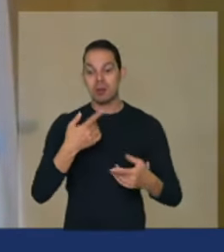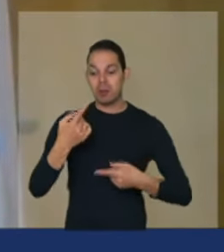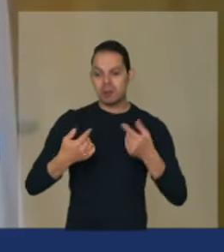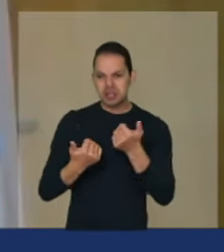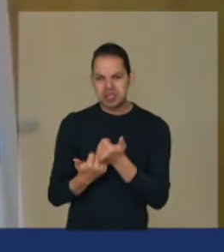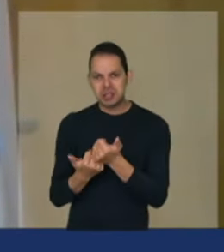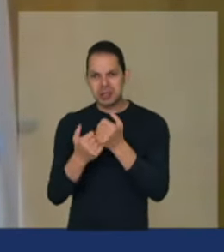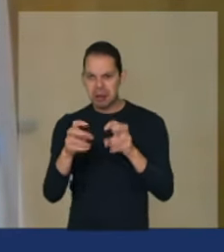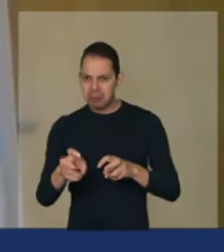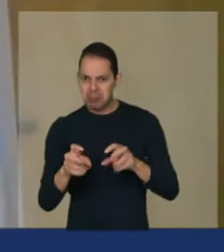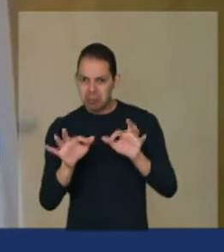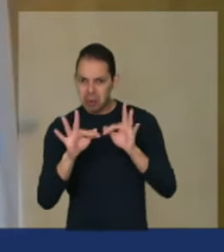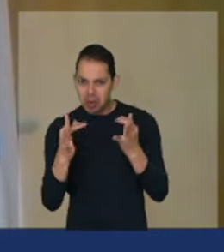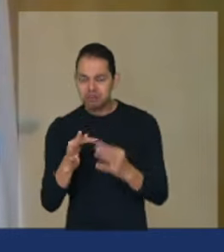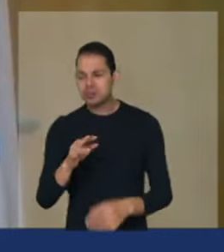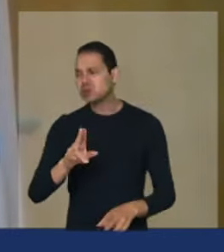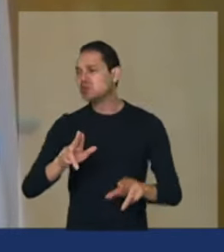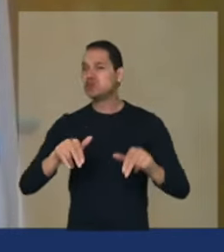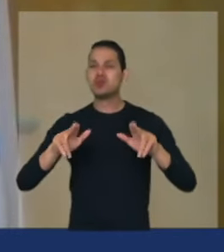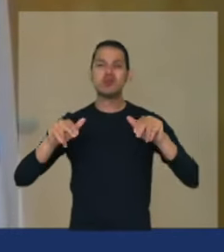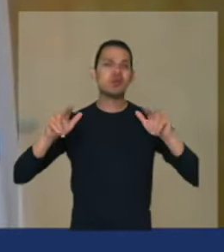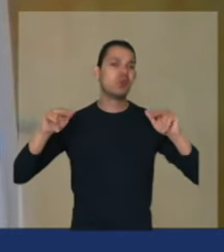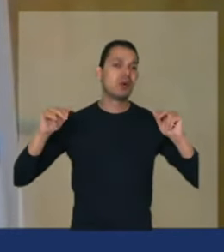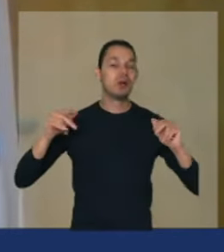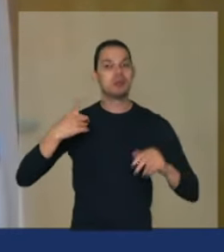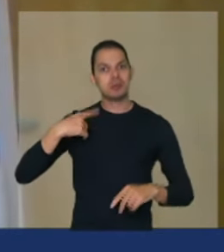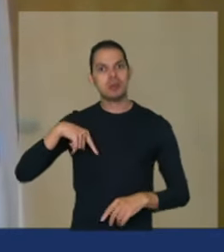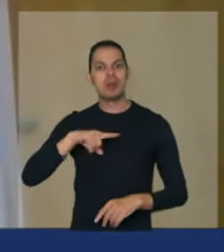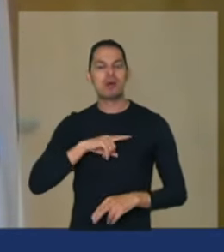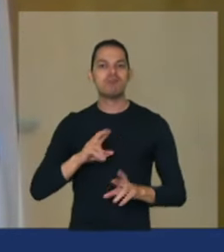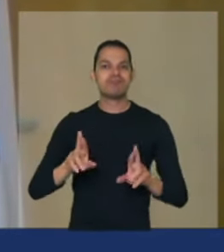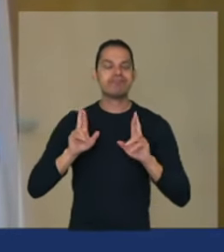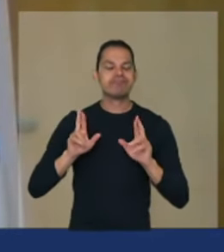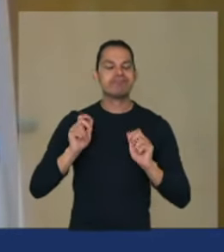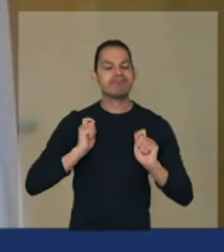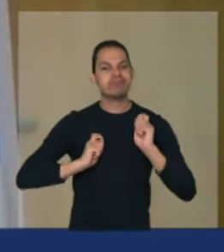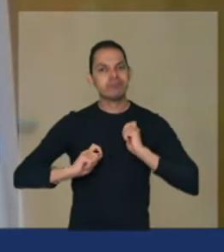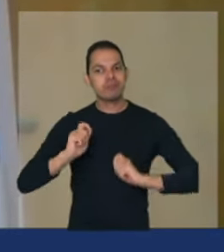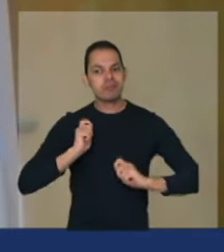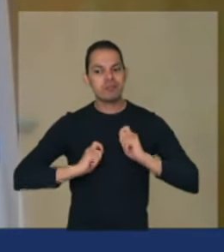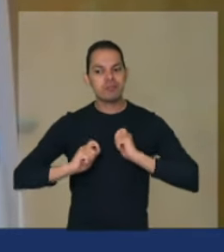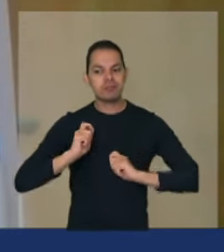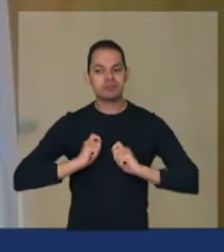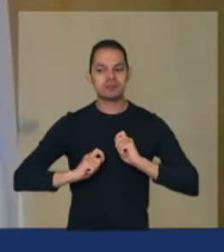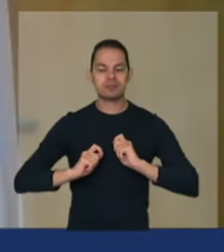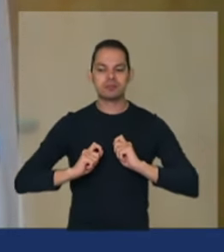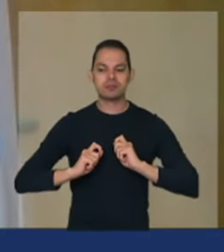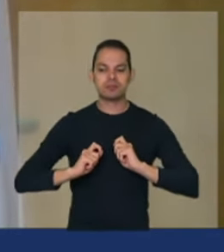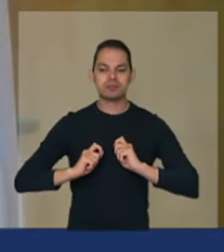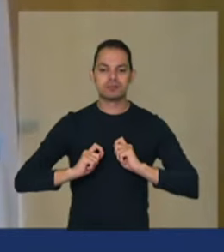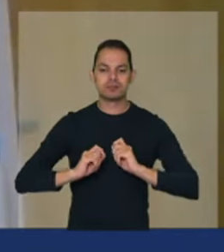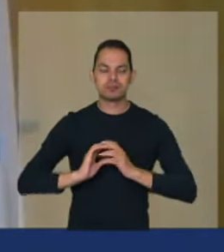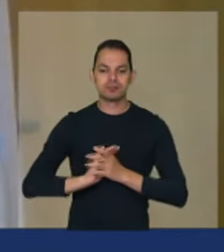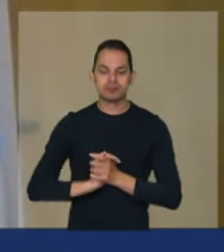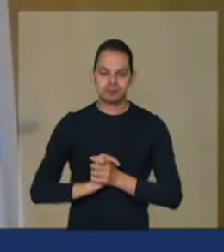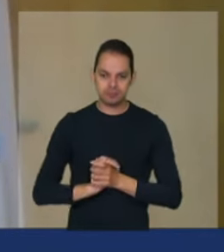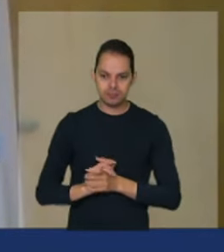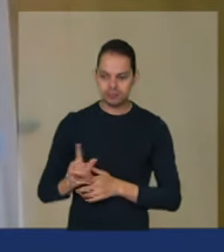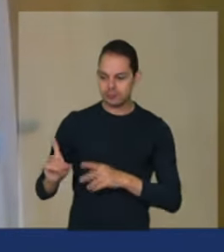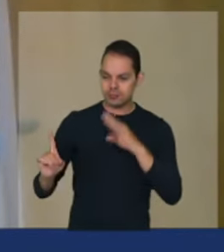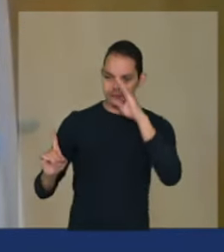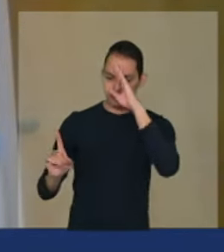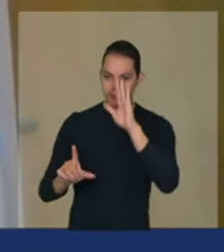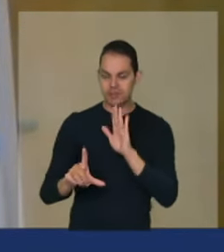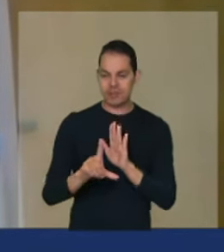familiar aliás estamos na expectativa de que ele não ouve vetar a lei Assis